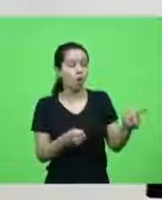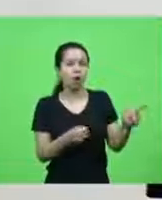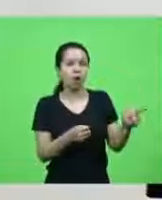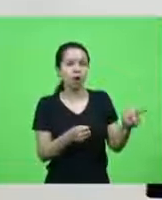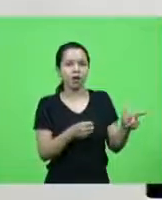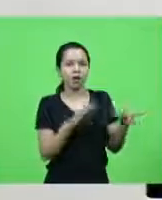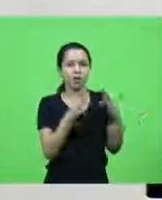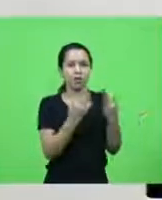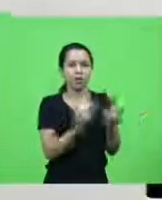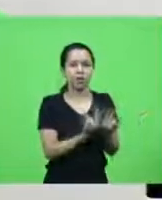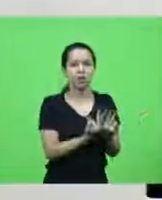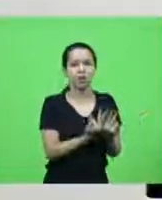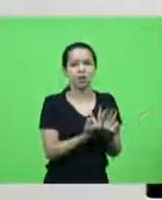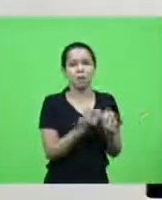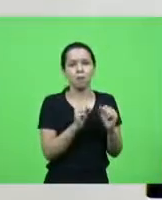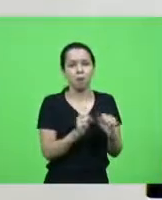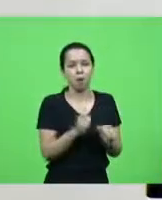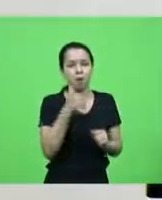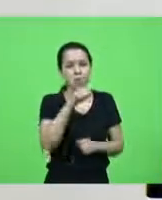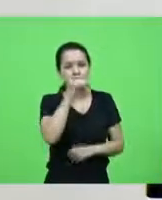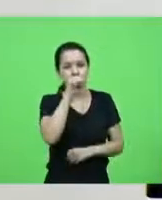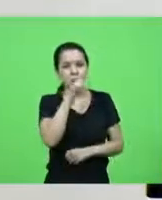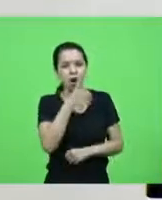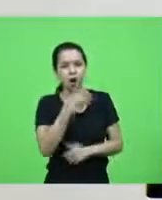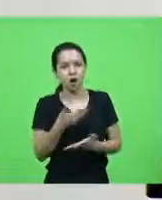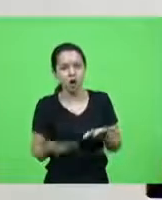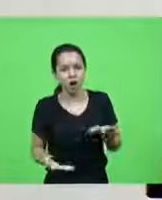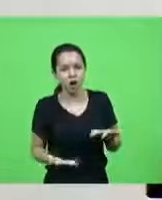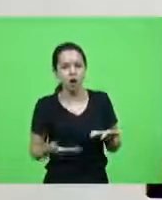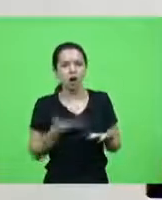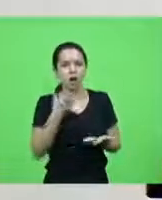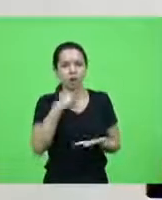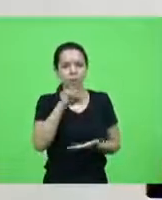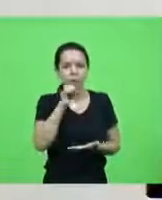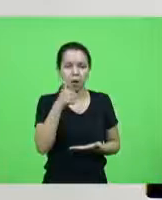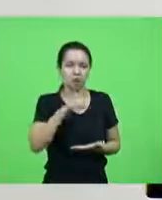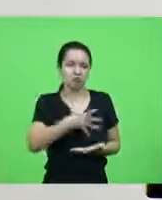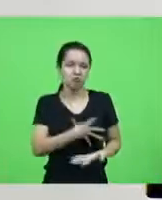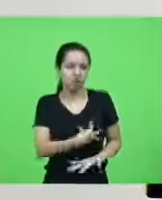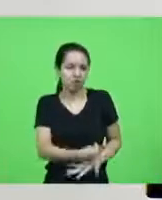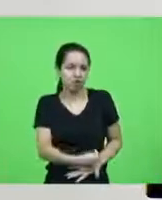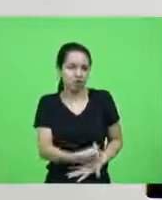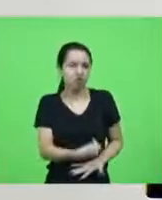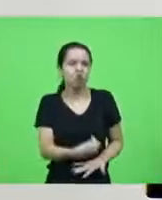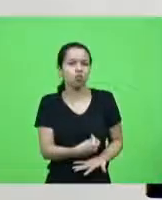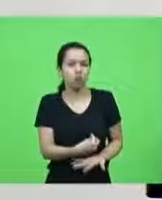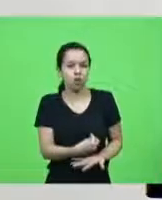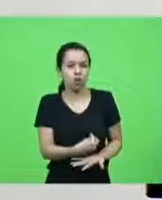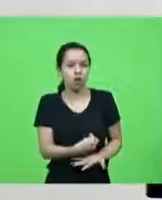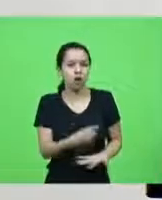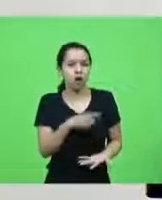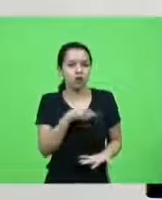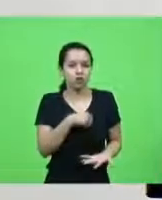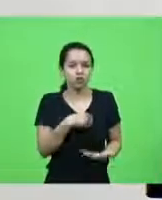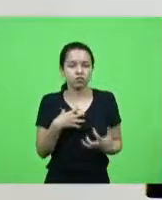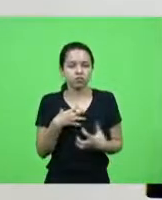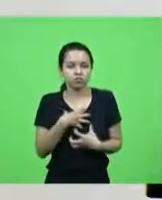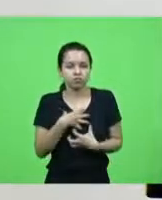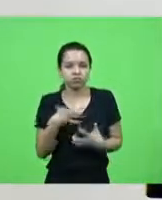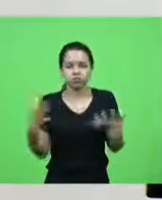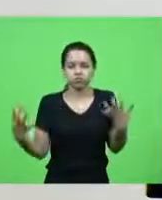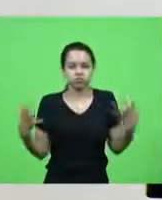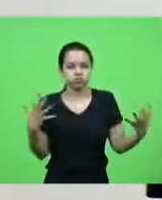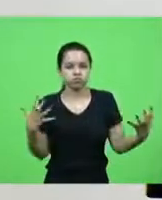mãe perdeu o deputado Kennedy sofreu isso na pele perdeu um parente um filho então você fica entre a cruz e a espada